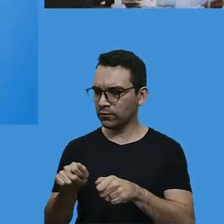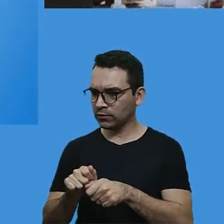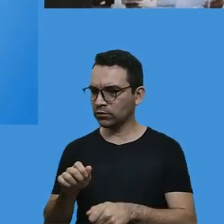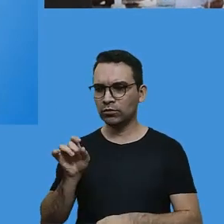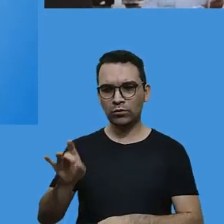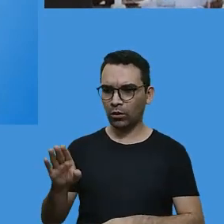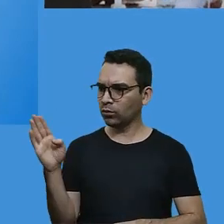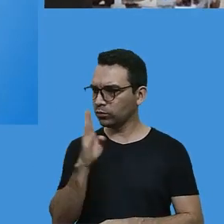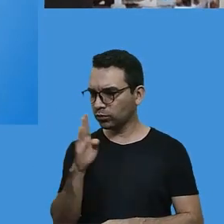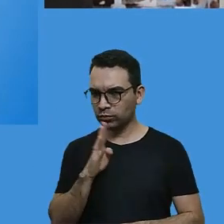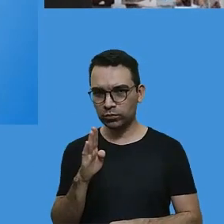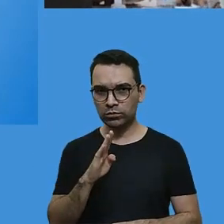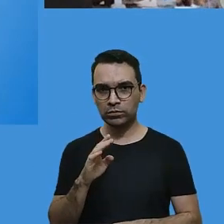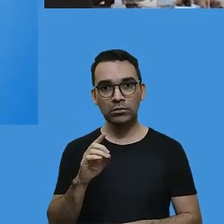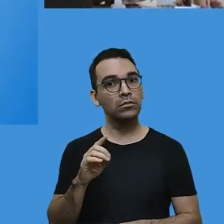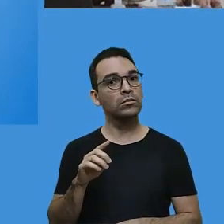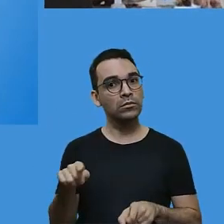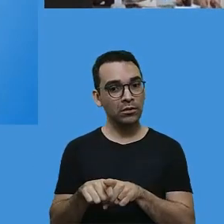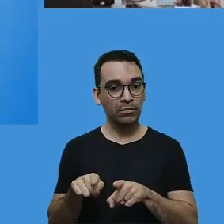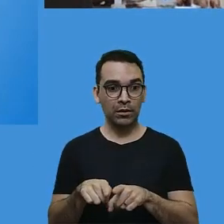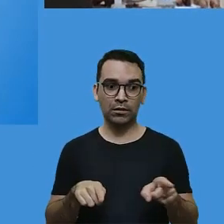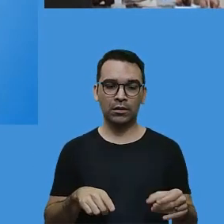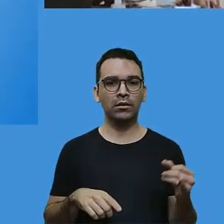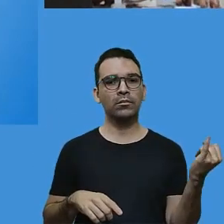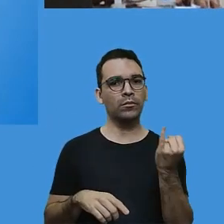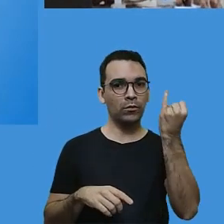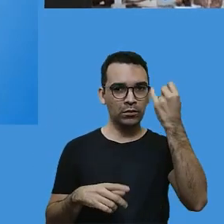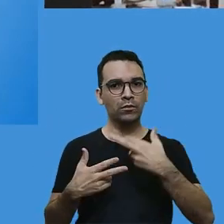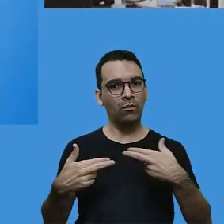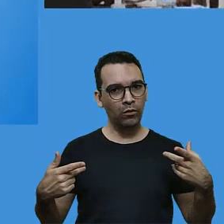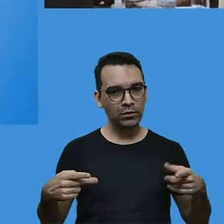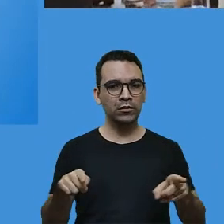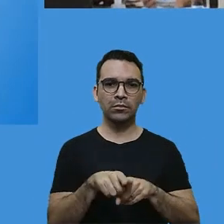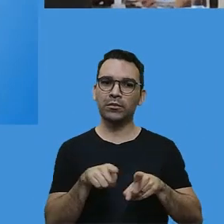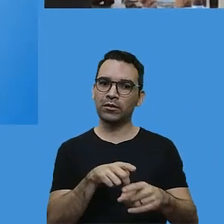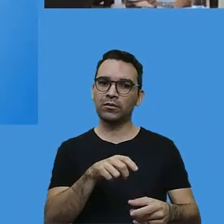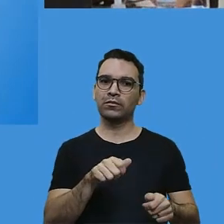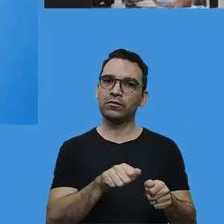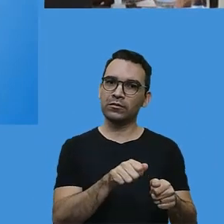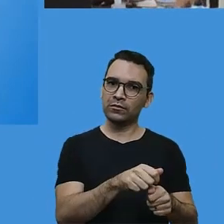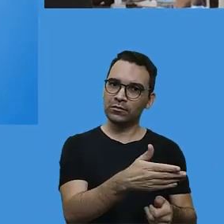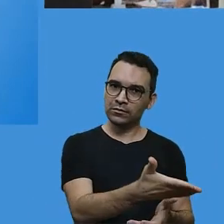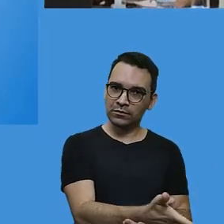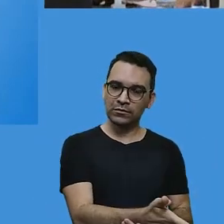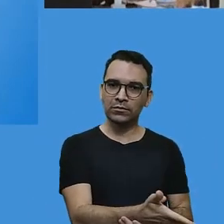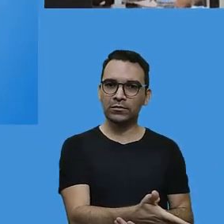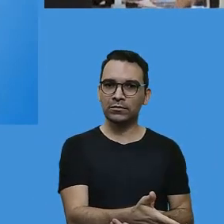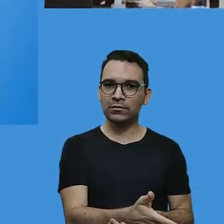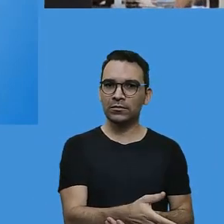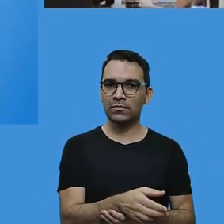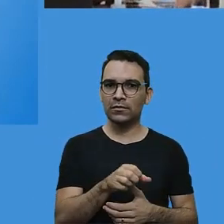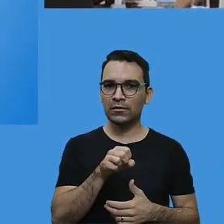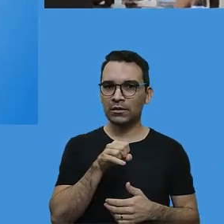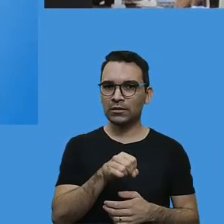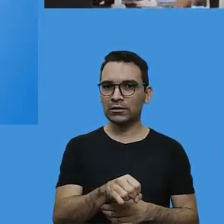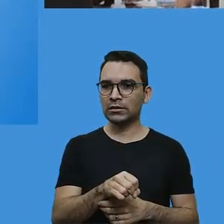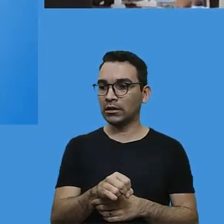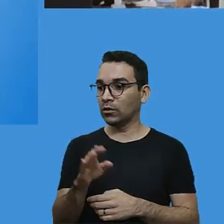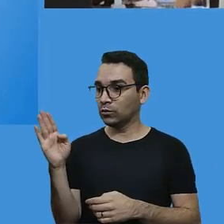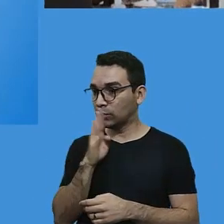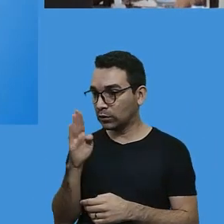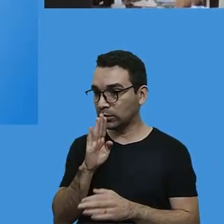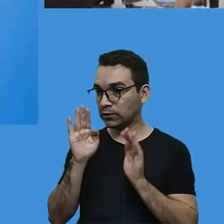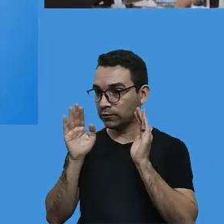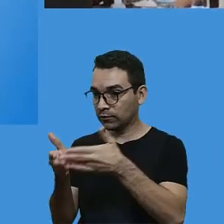é necessário dedicar-se ao que é importante. Quando consideramos demais do que é urgente, o importante fica de lado.